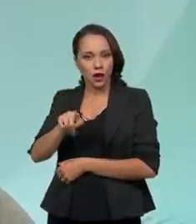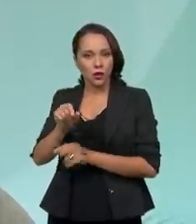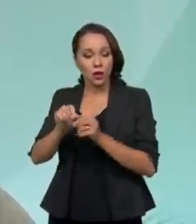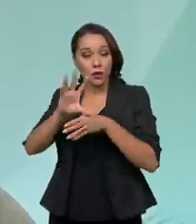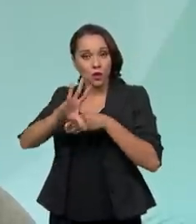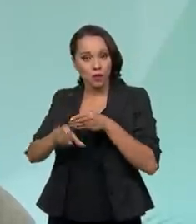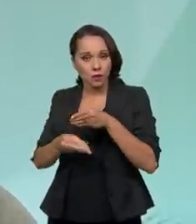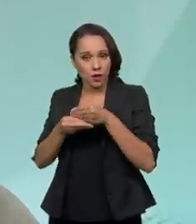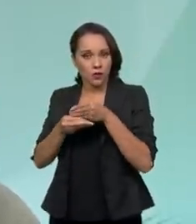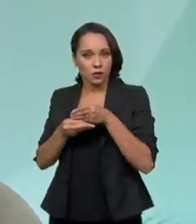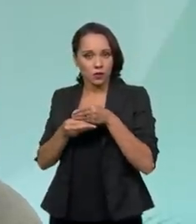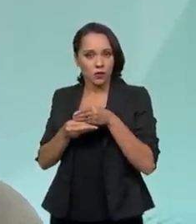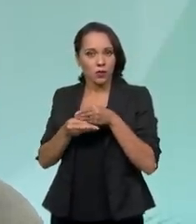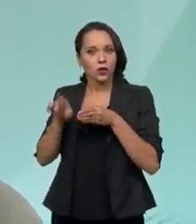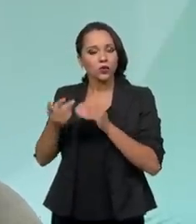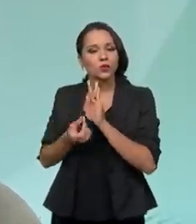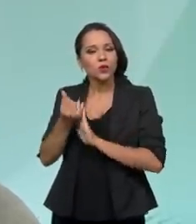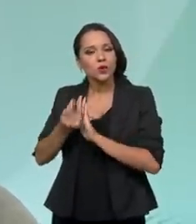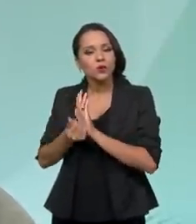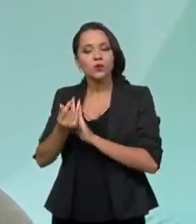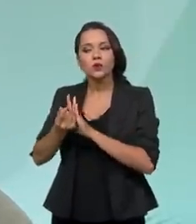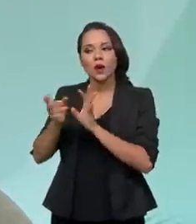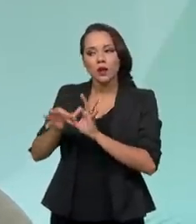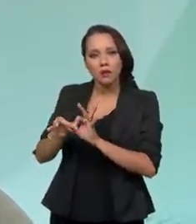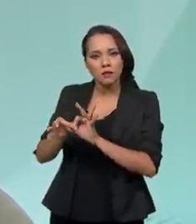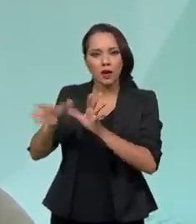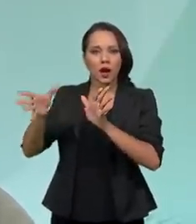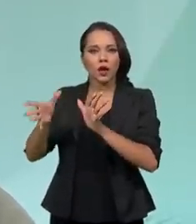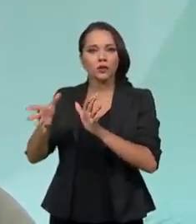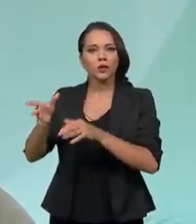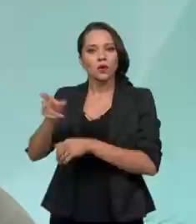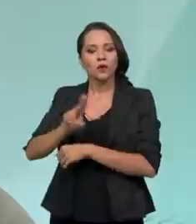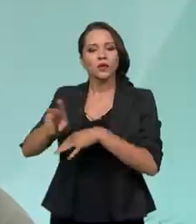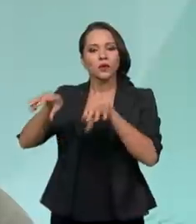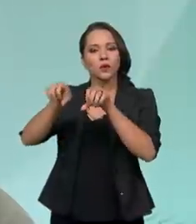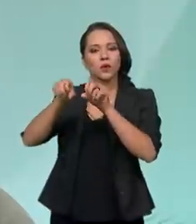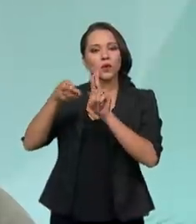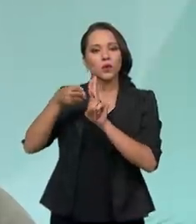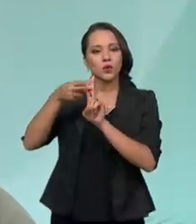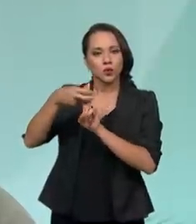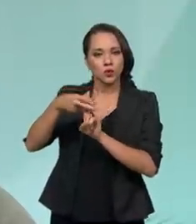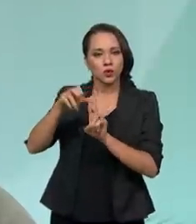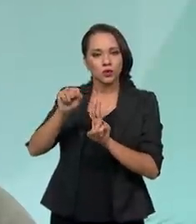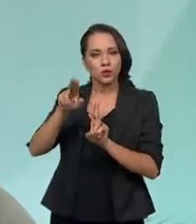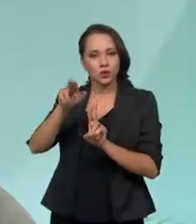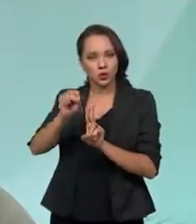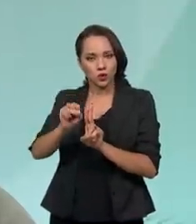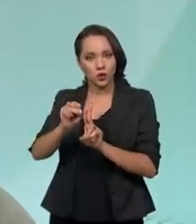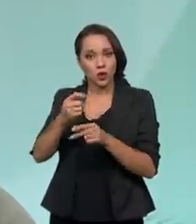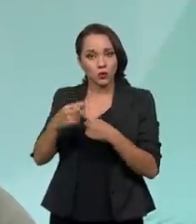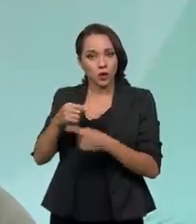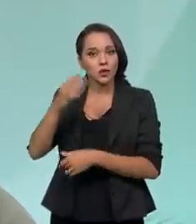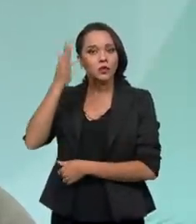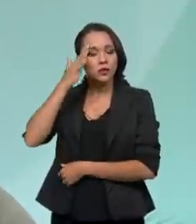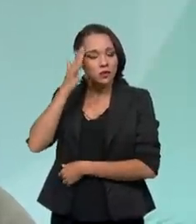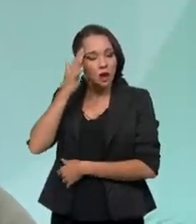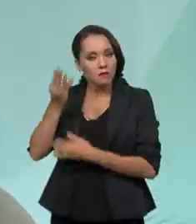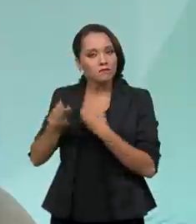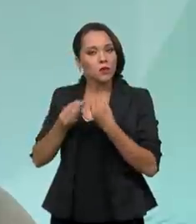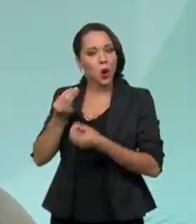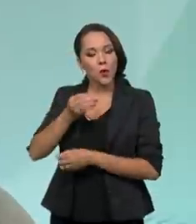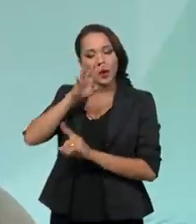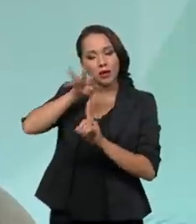complementação dos recursos disponibilizados por meio do Sistema Único de Saúde. Porque nós sabemos a tabela